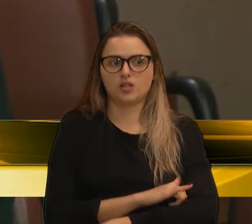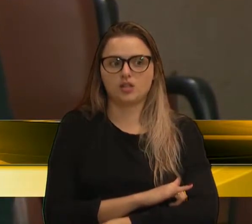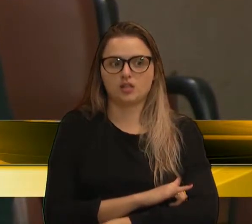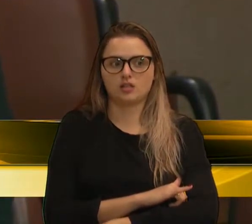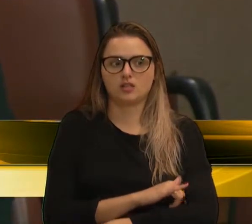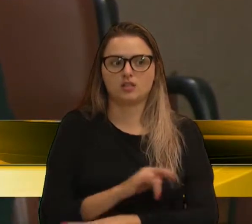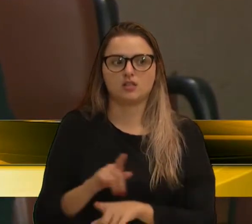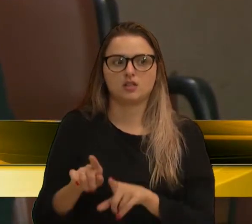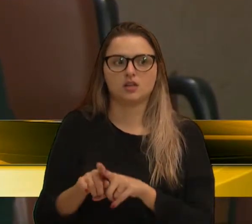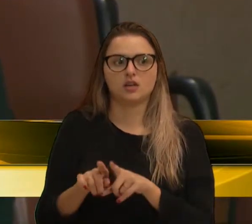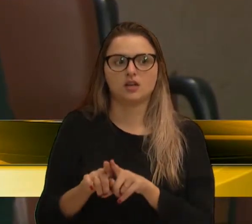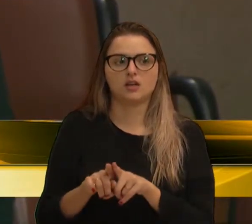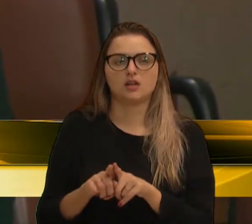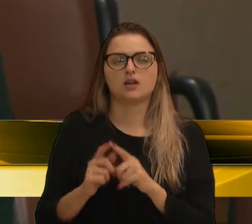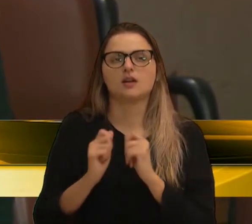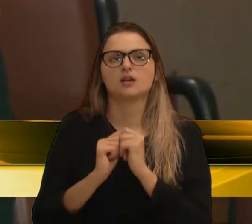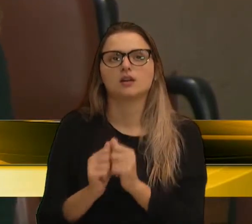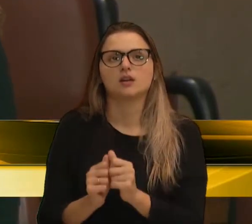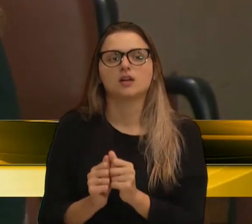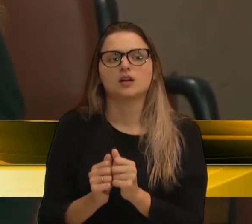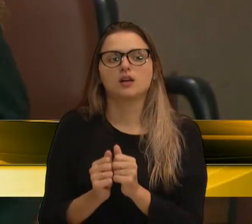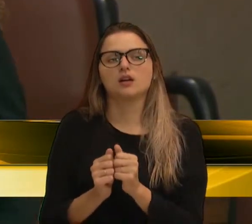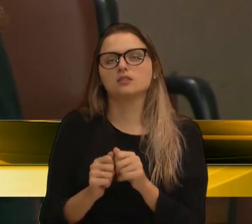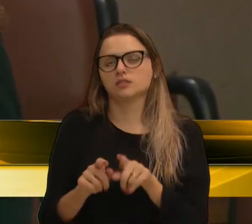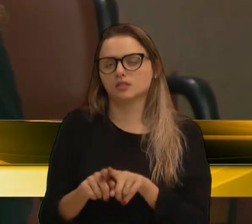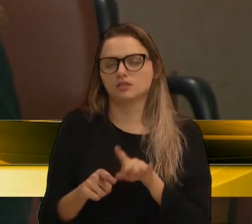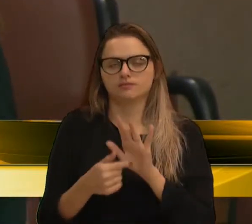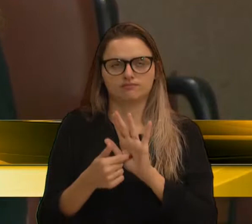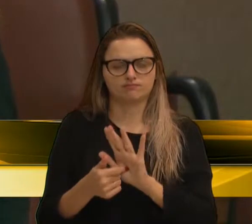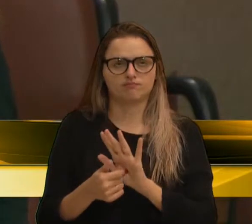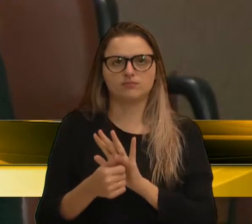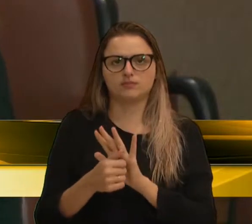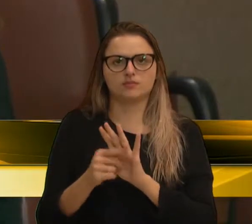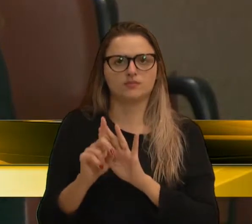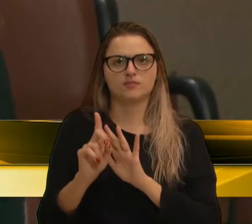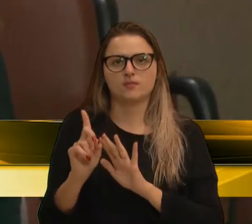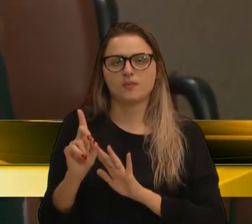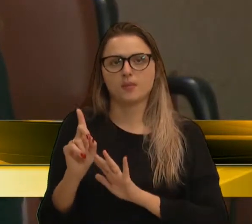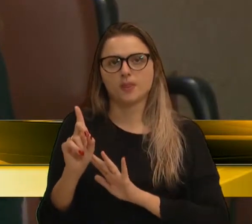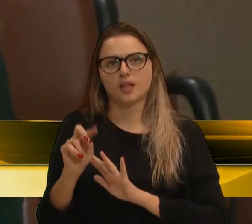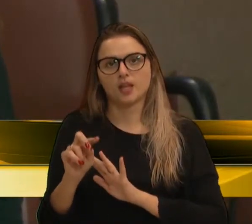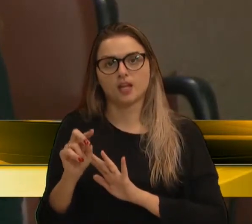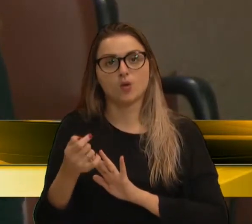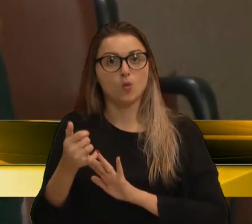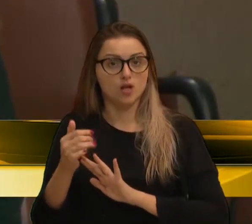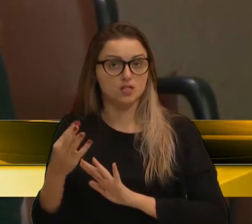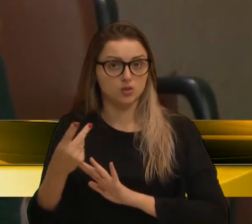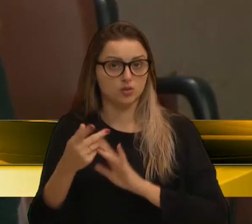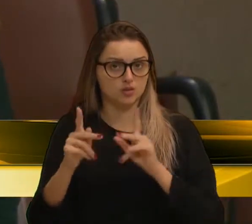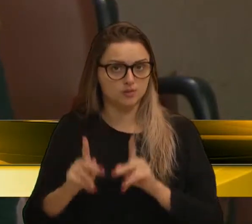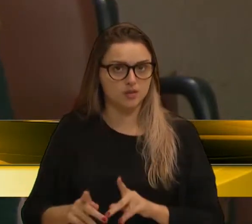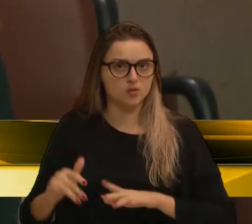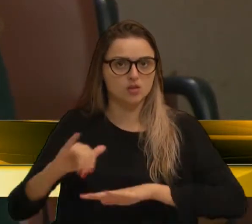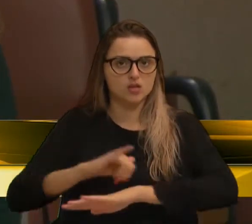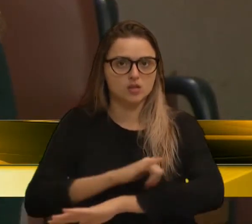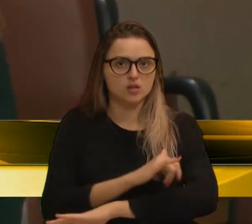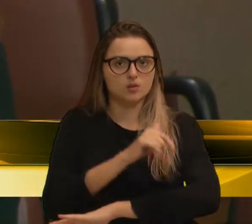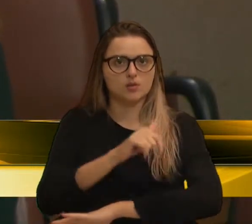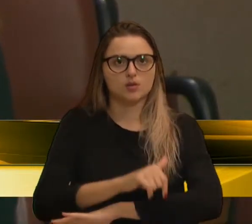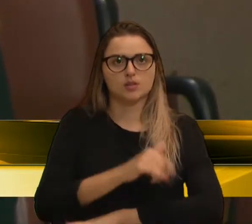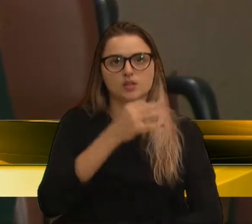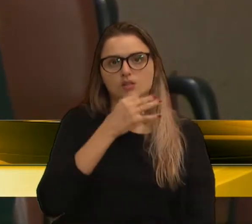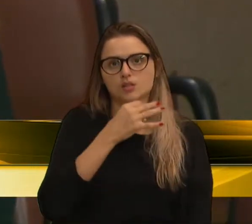industrial alta e também o turismo. Grande parte, hoje, das pessoas que desembarcam no aeroporto,